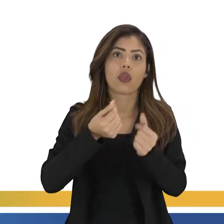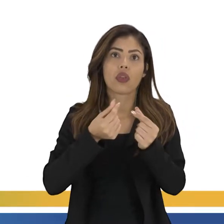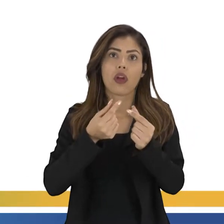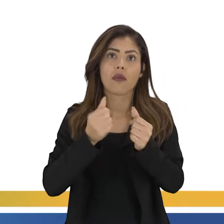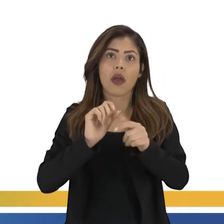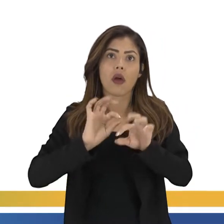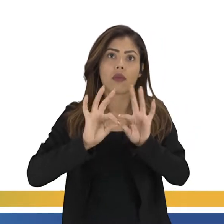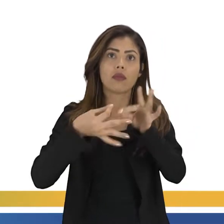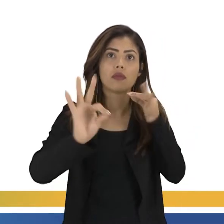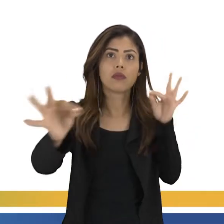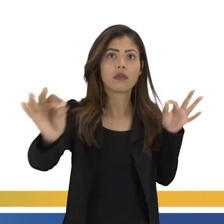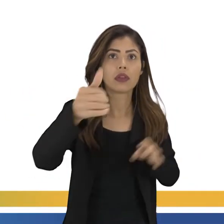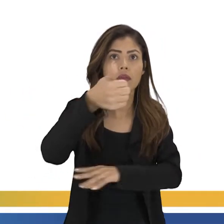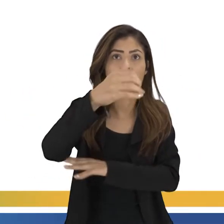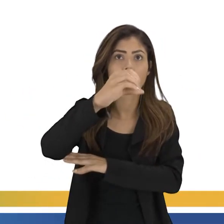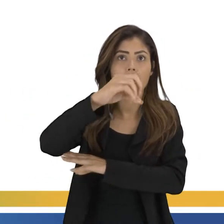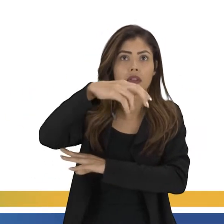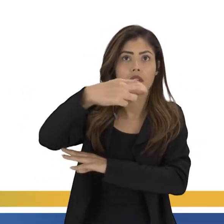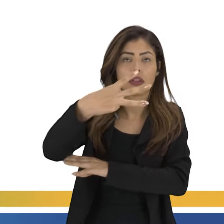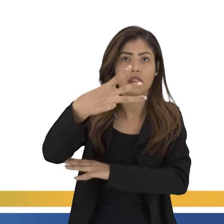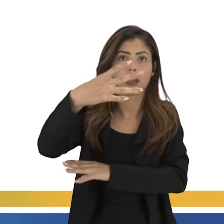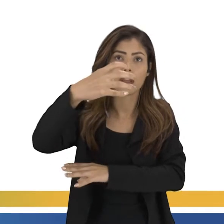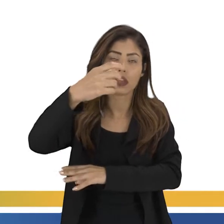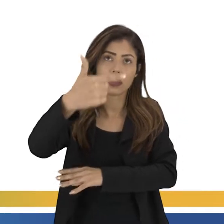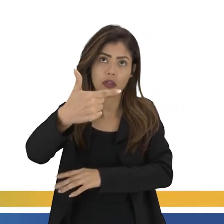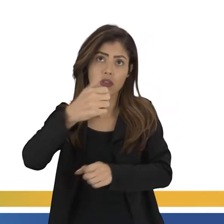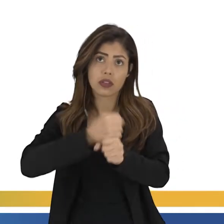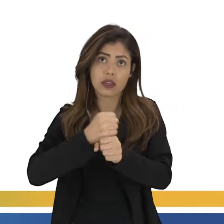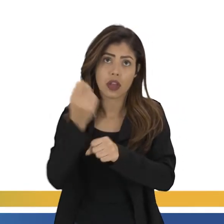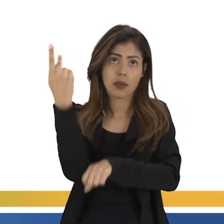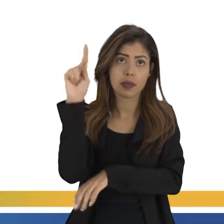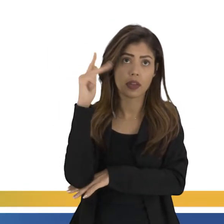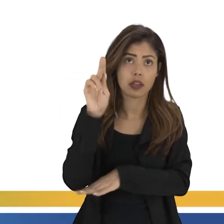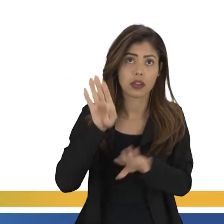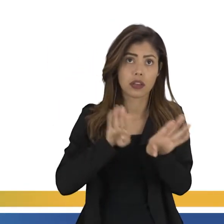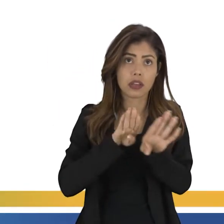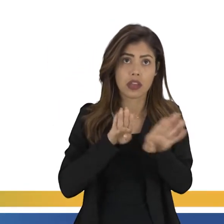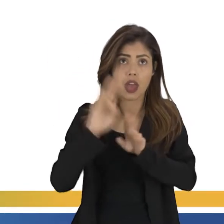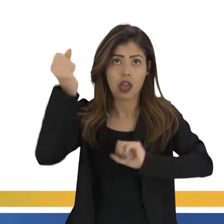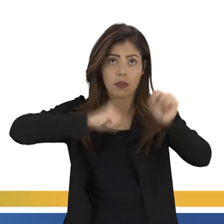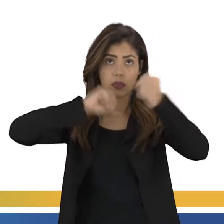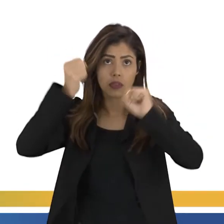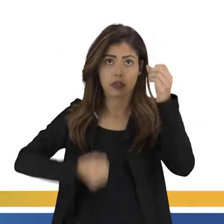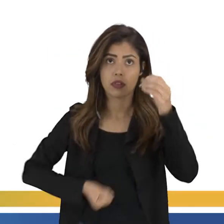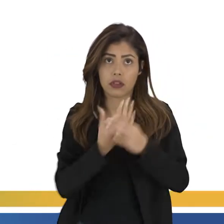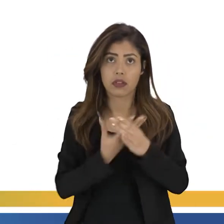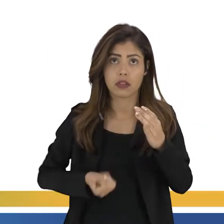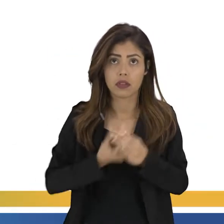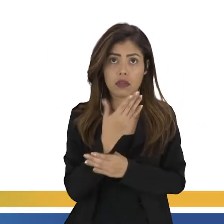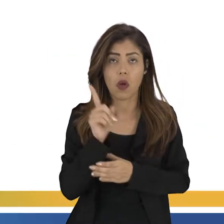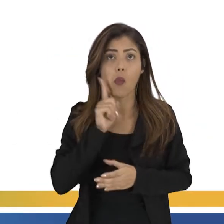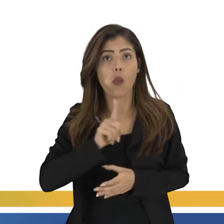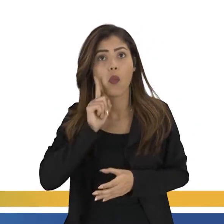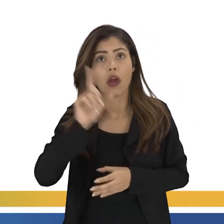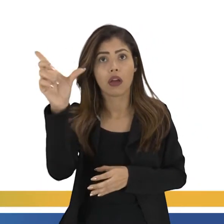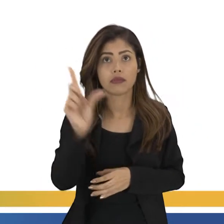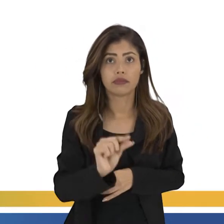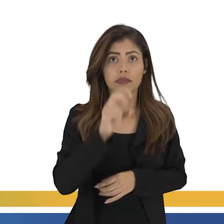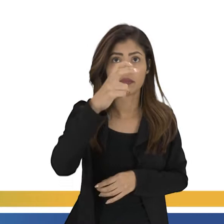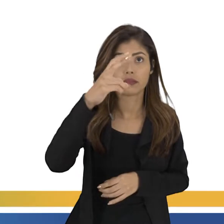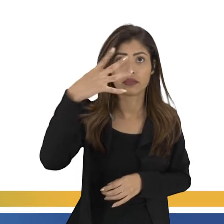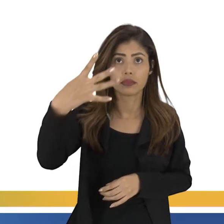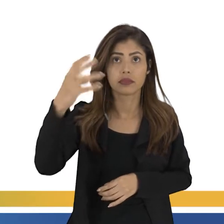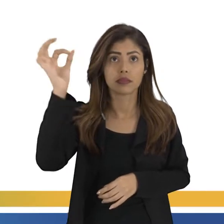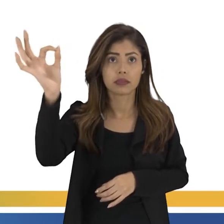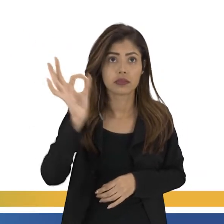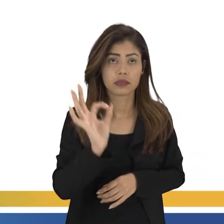até 1932, né? Período em que a produção industrial dos Estados Unidos foi reduzida